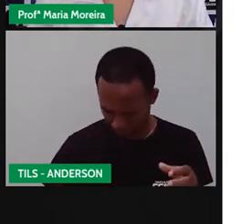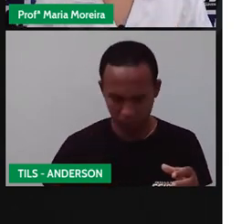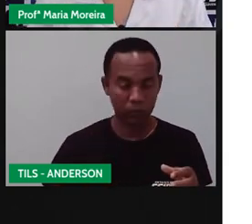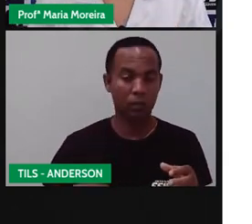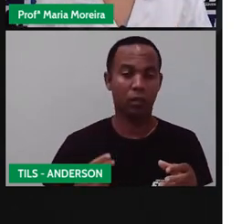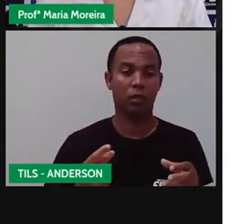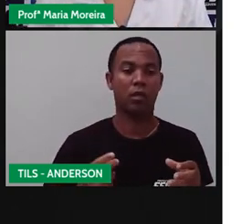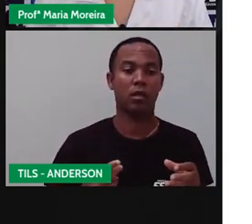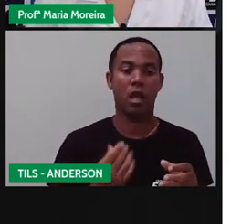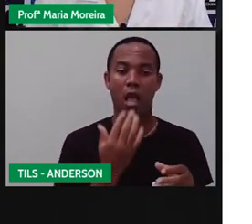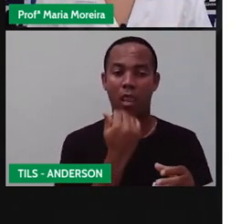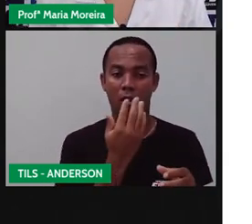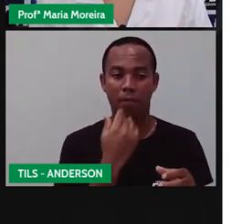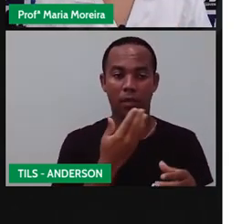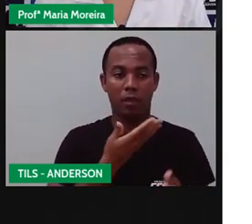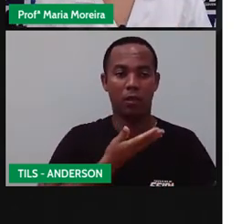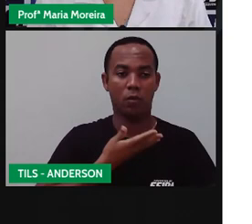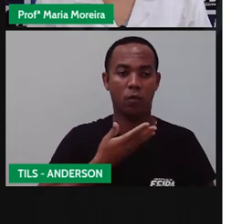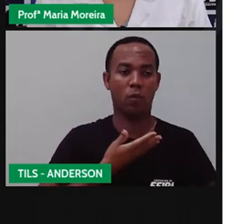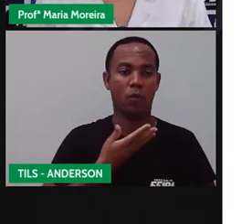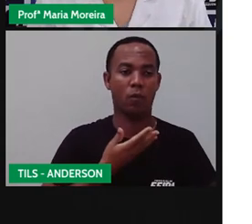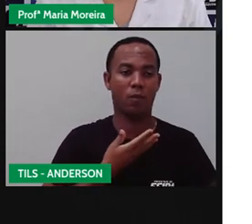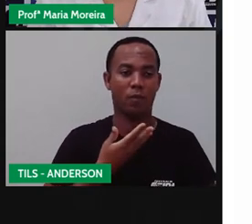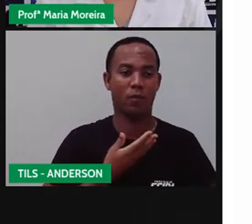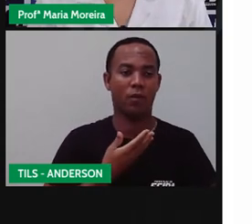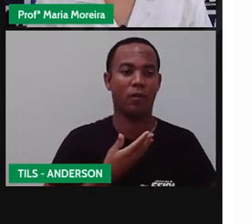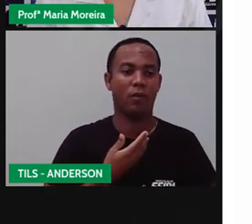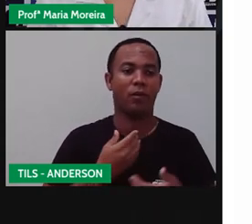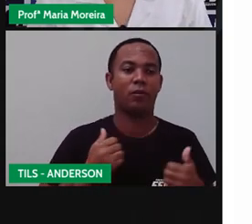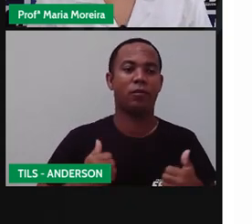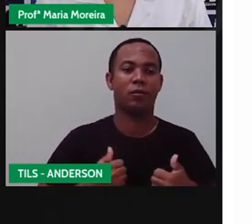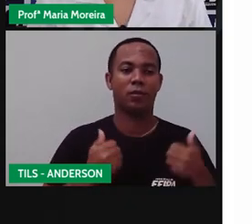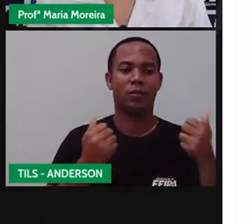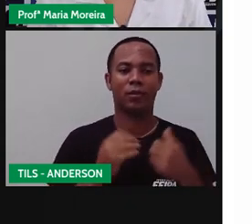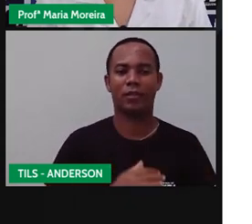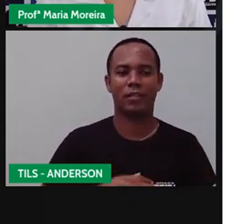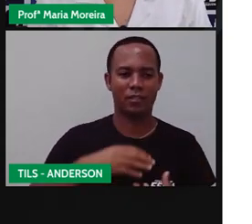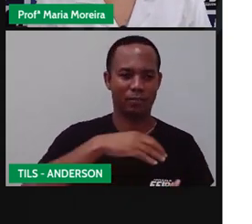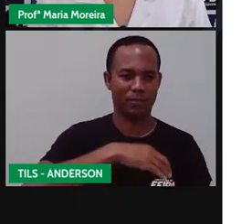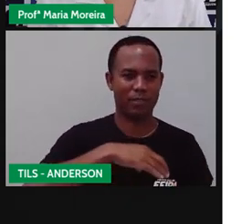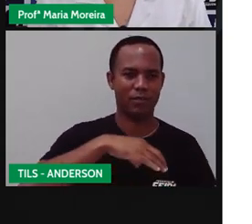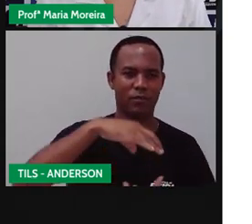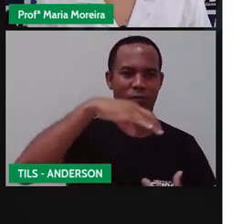alimenta o quê também? O espírito, né? Como é espírito, Anderson?